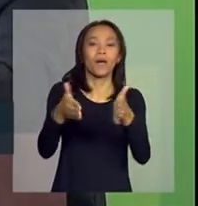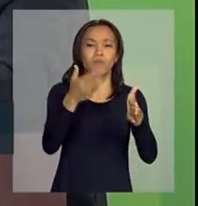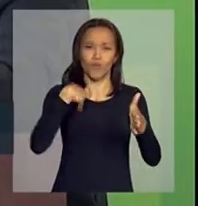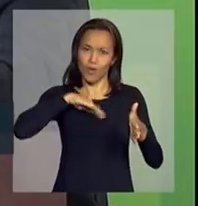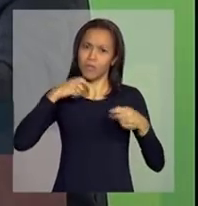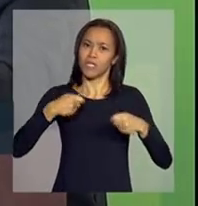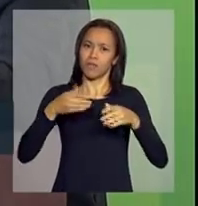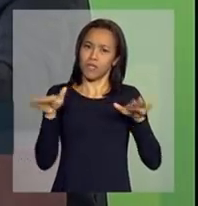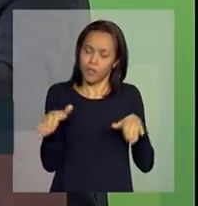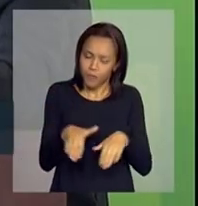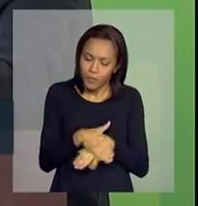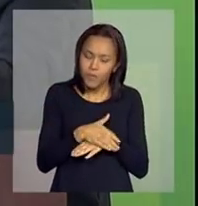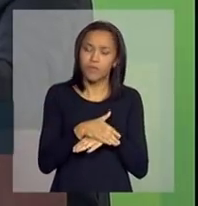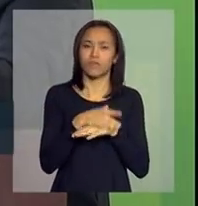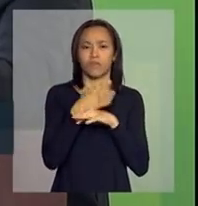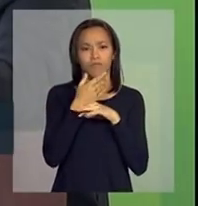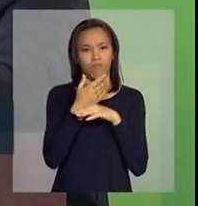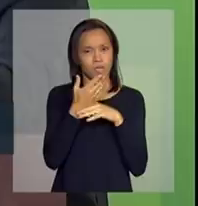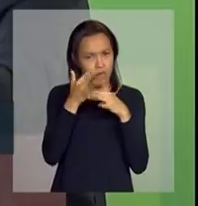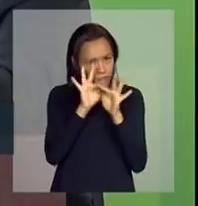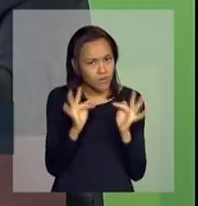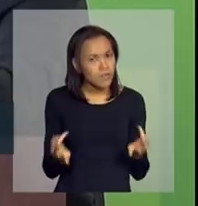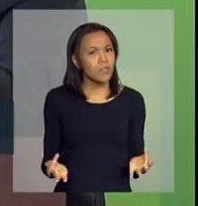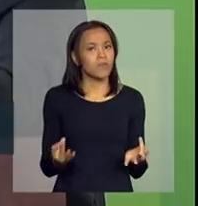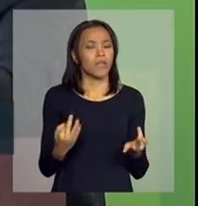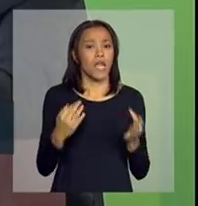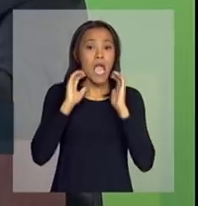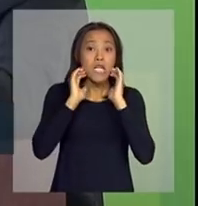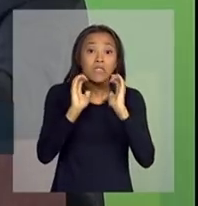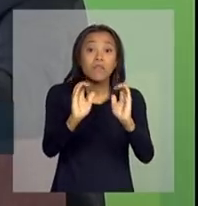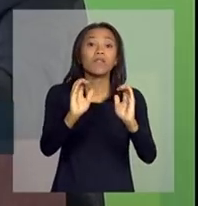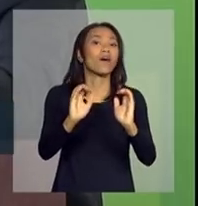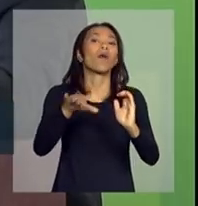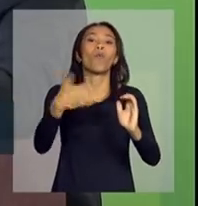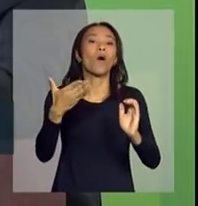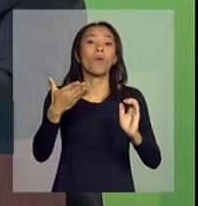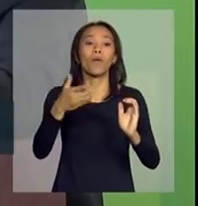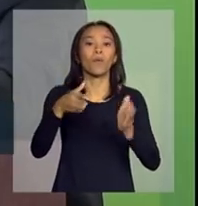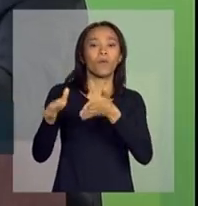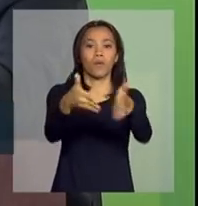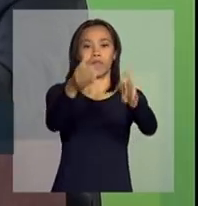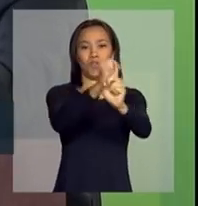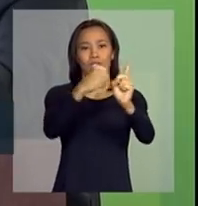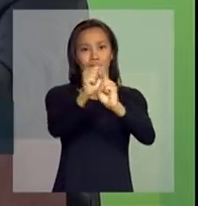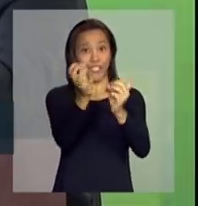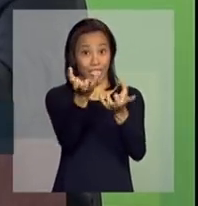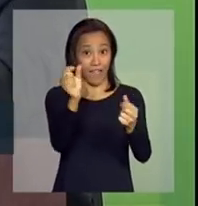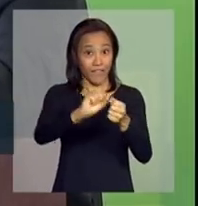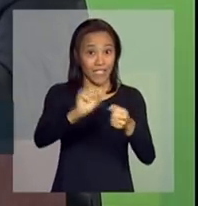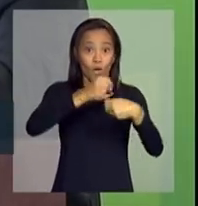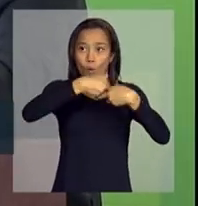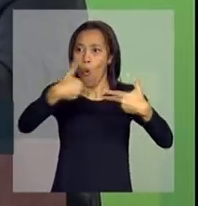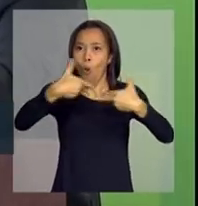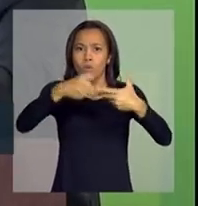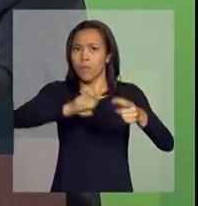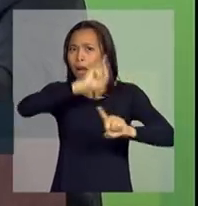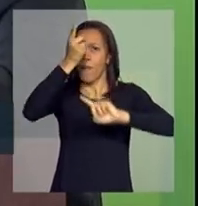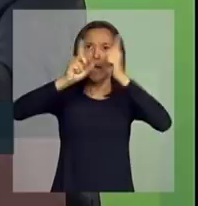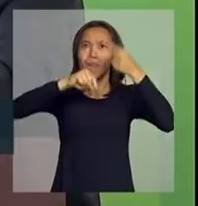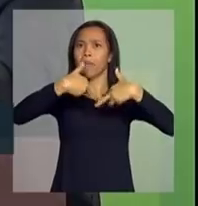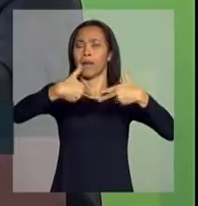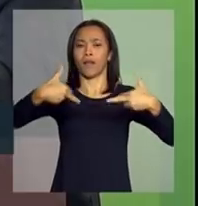humildes em respeitar o caminho da sociedade que quer produzir. Apoiá-lo sim, mas se